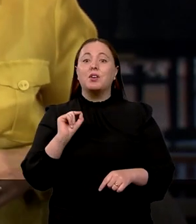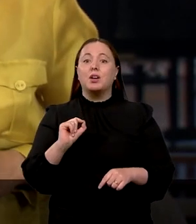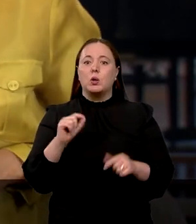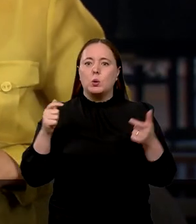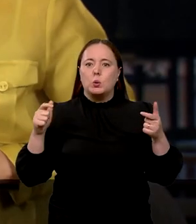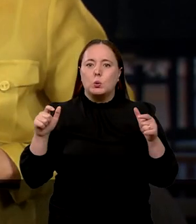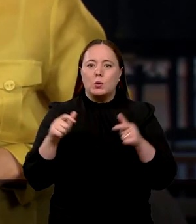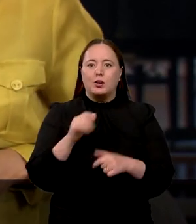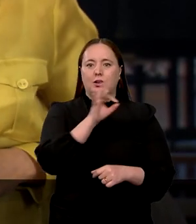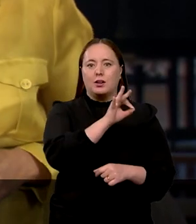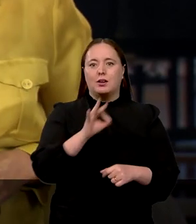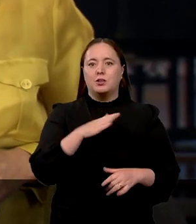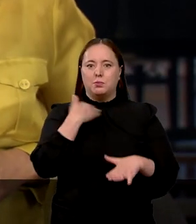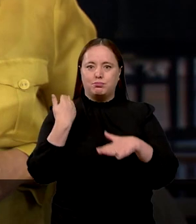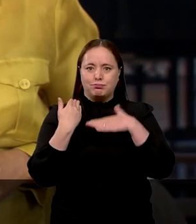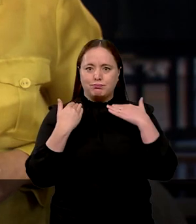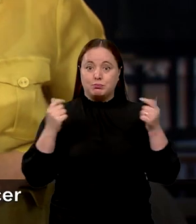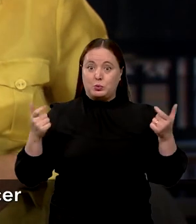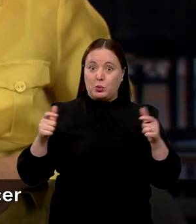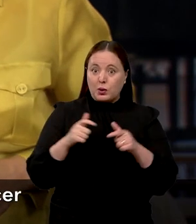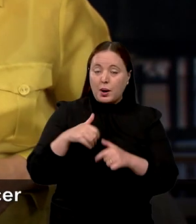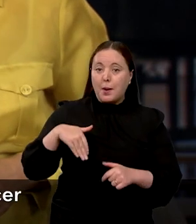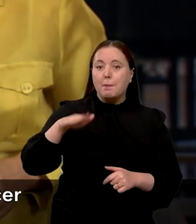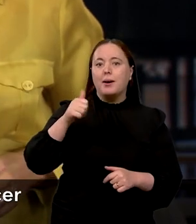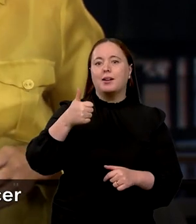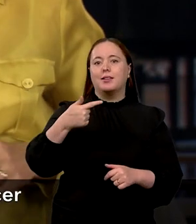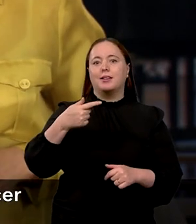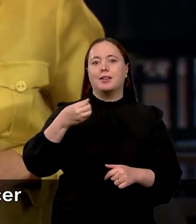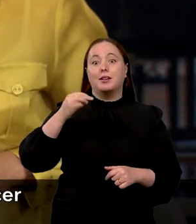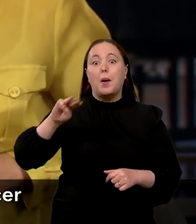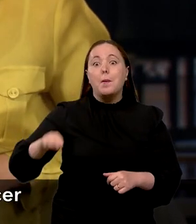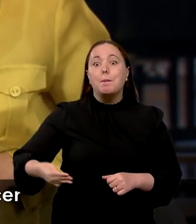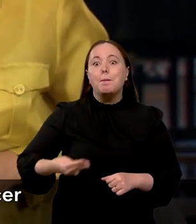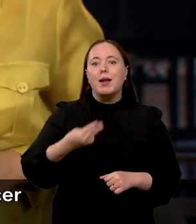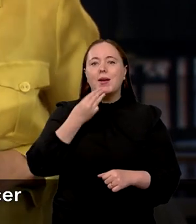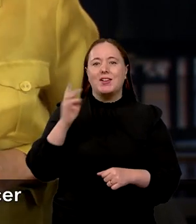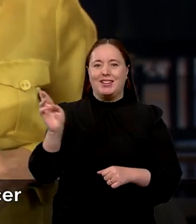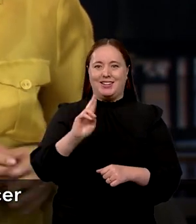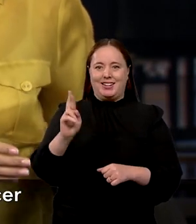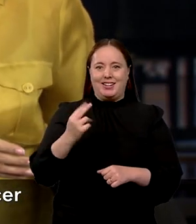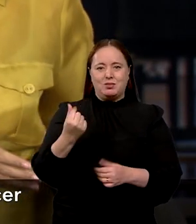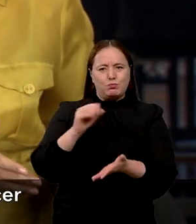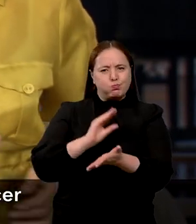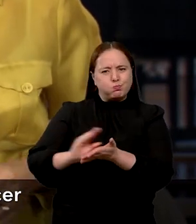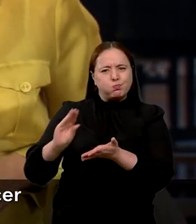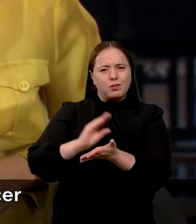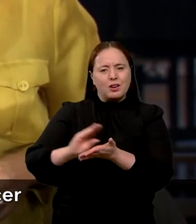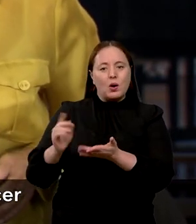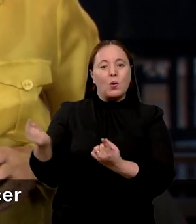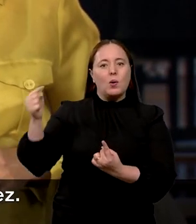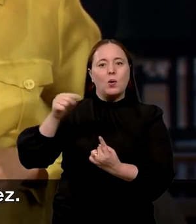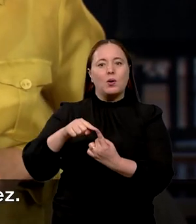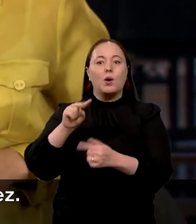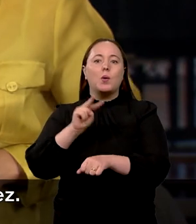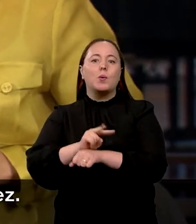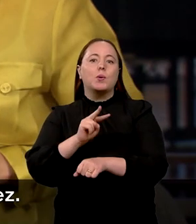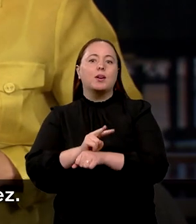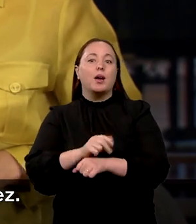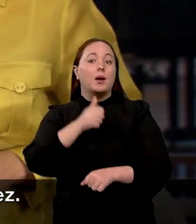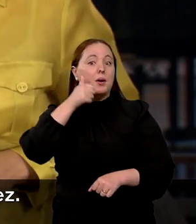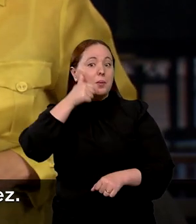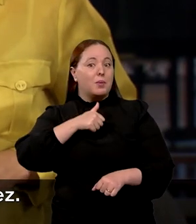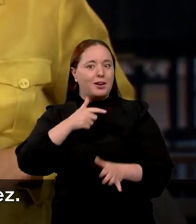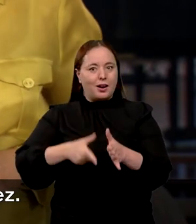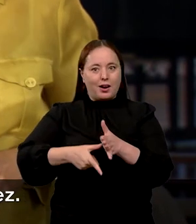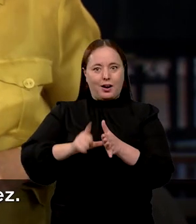reduzirá as taxas de mortalidade. São mais de R 170 milhões investidos para oferecer cuidados às